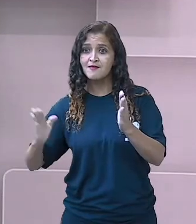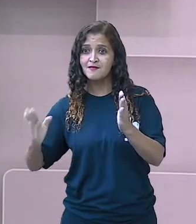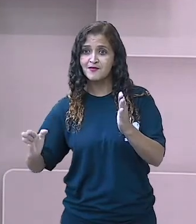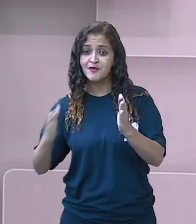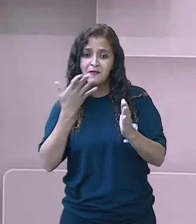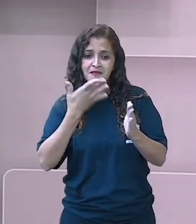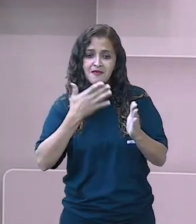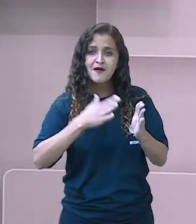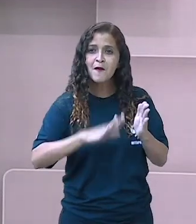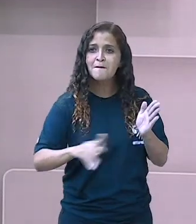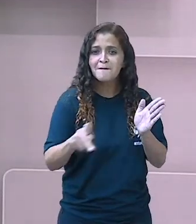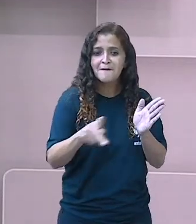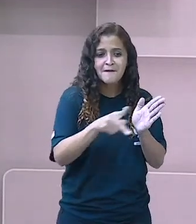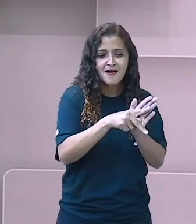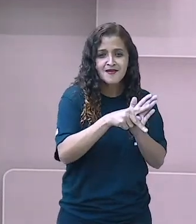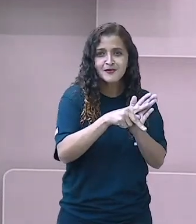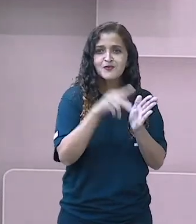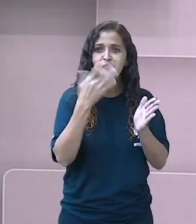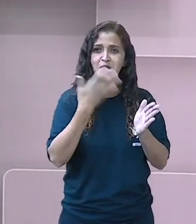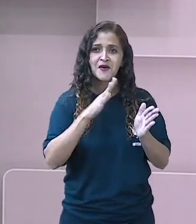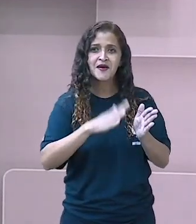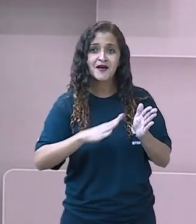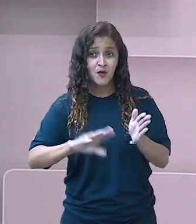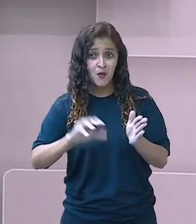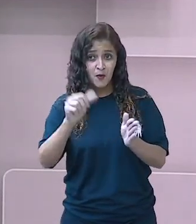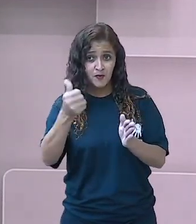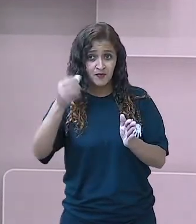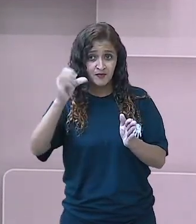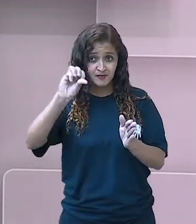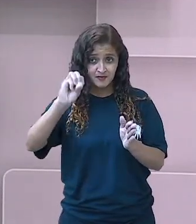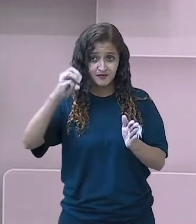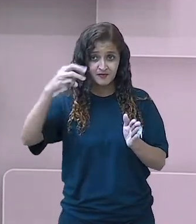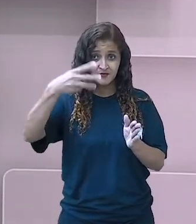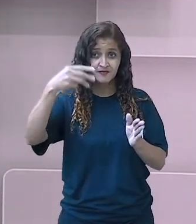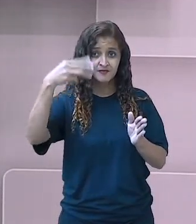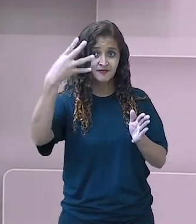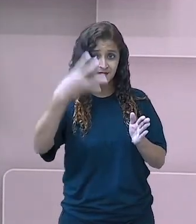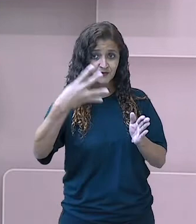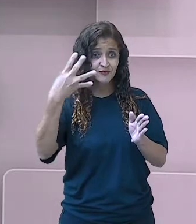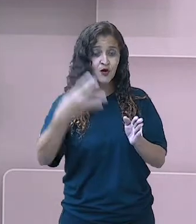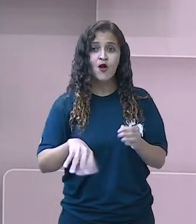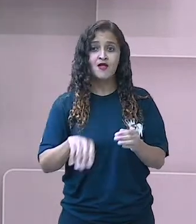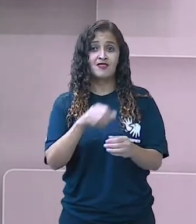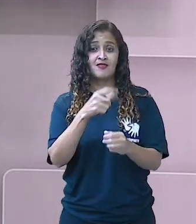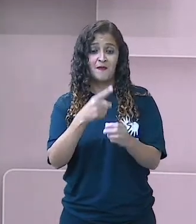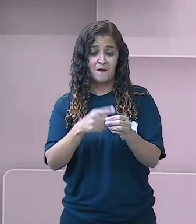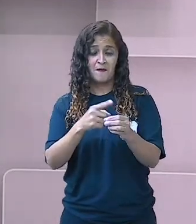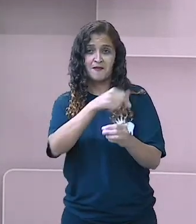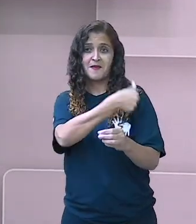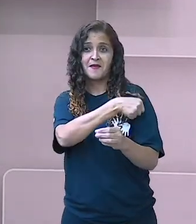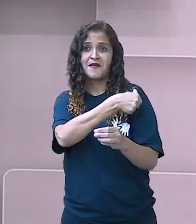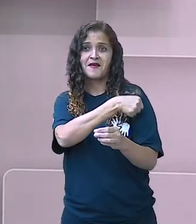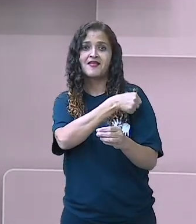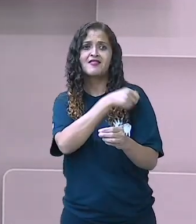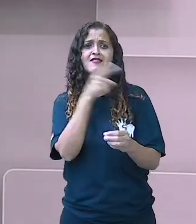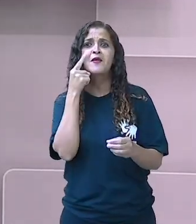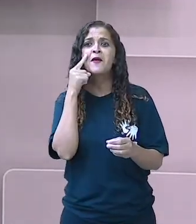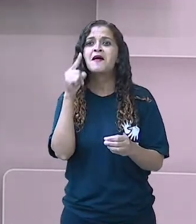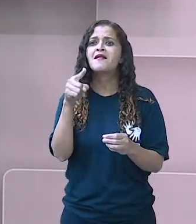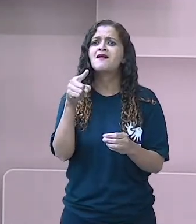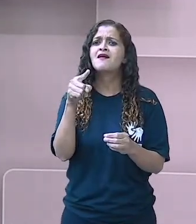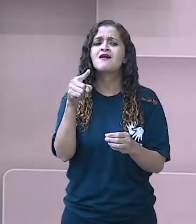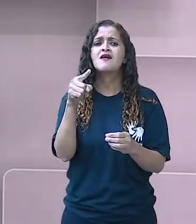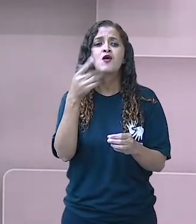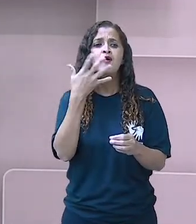de 1934, no Rio de Janeiro. Então, ela tinha esse olhar para as crianças, né? Da